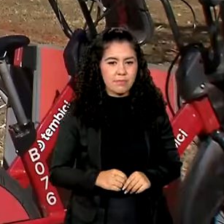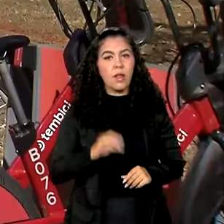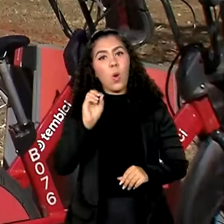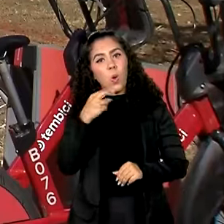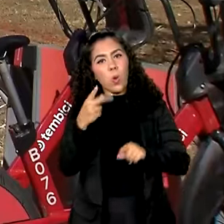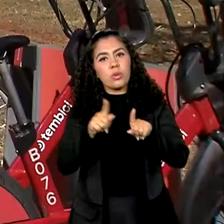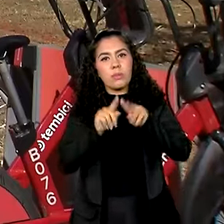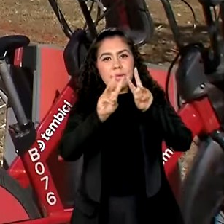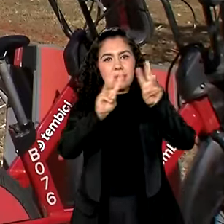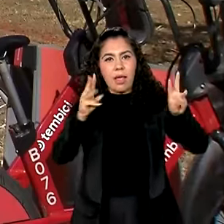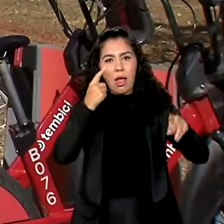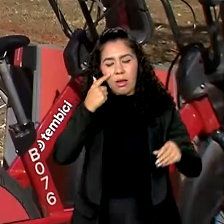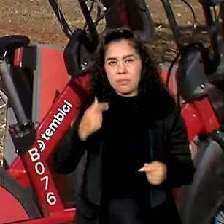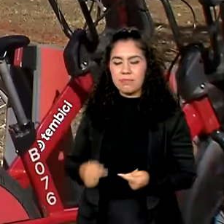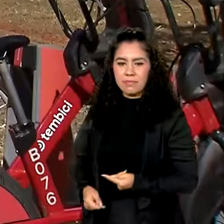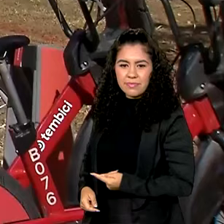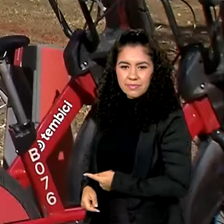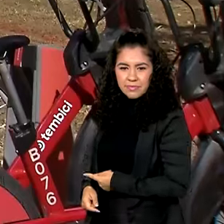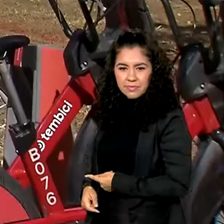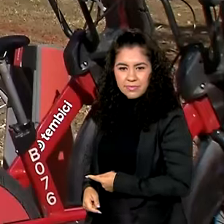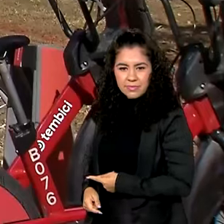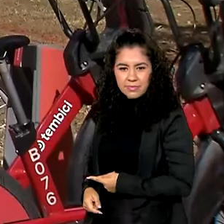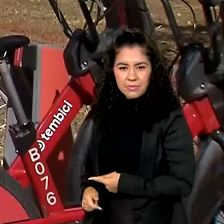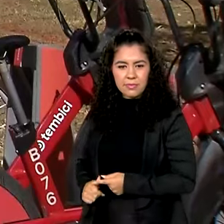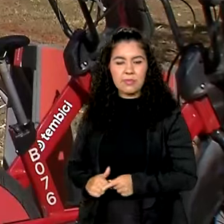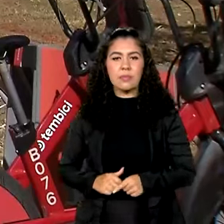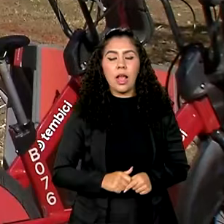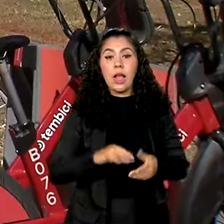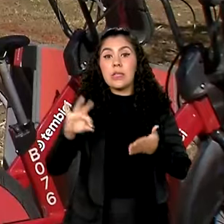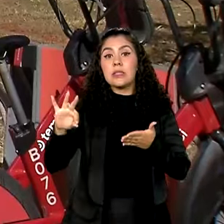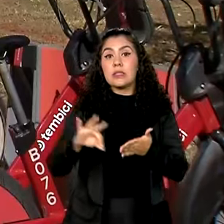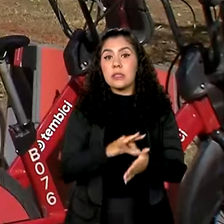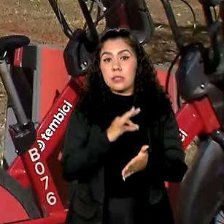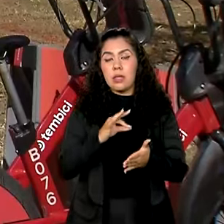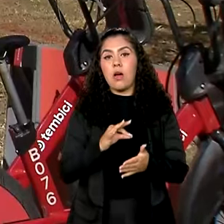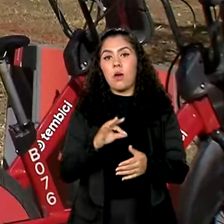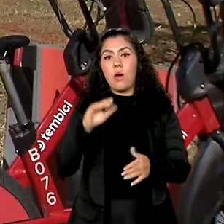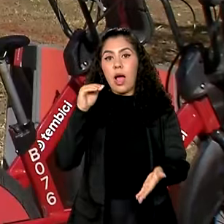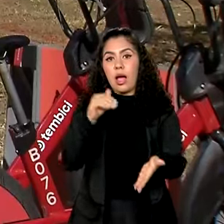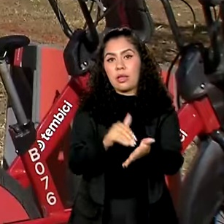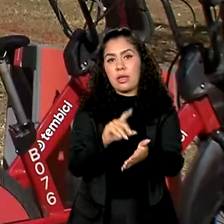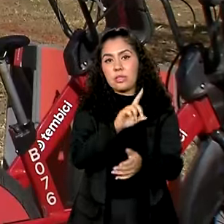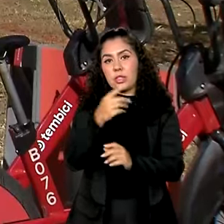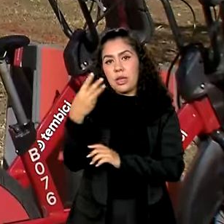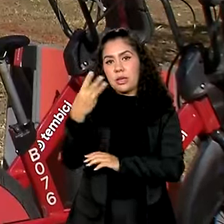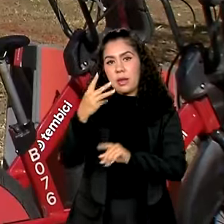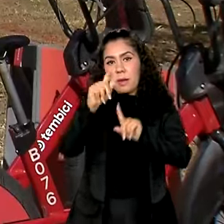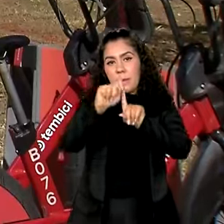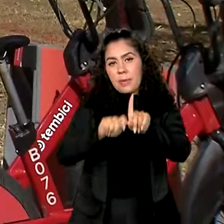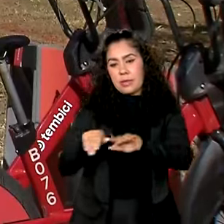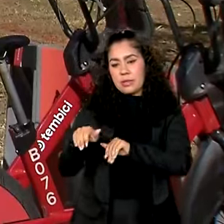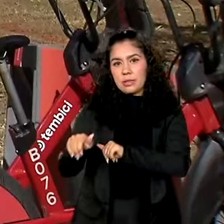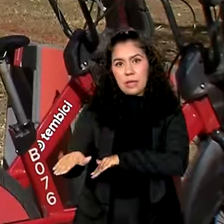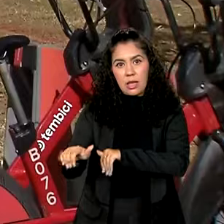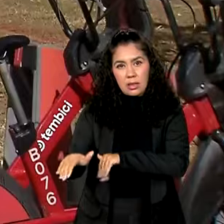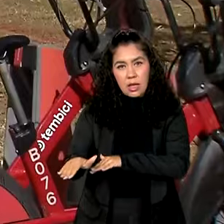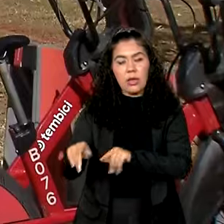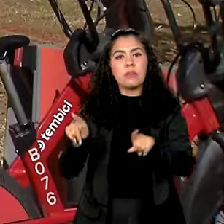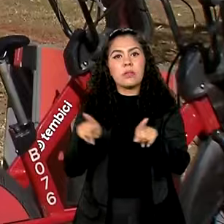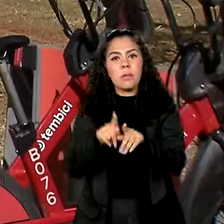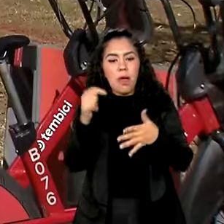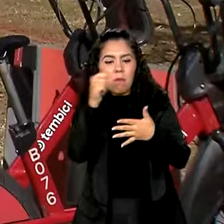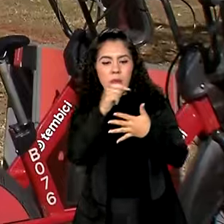.br barra cidades. As inscrições vão até o dia 3 de setembro e todas as iniciativas